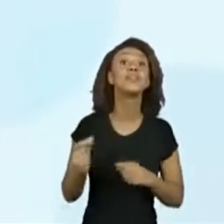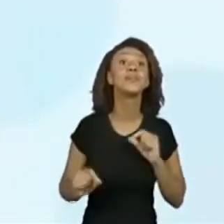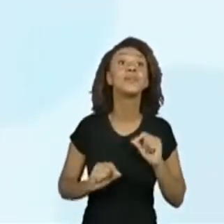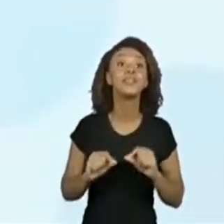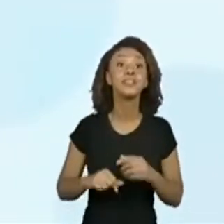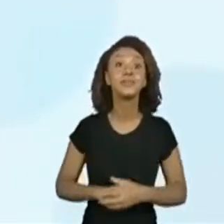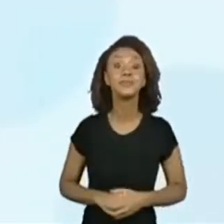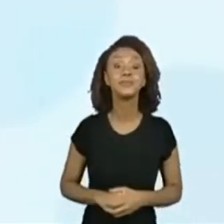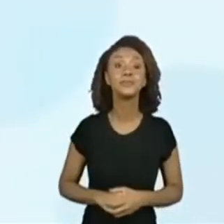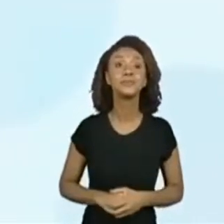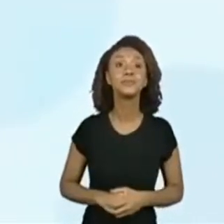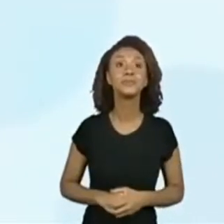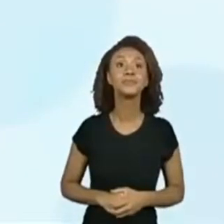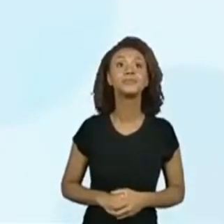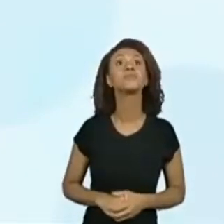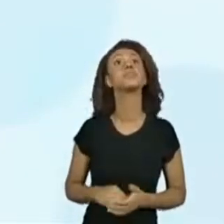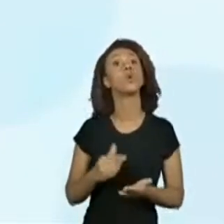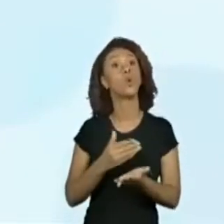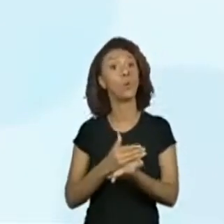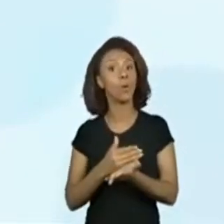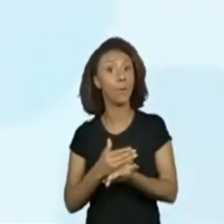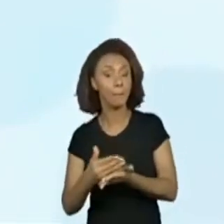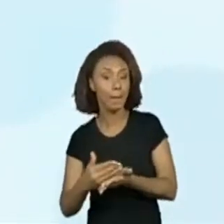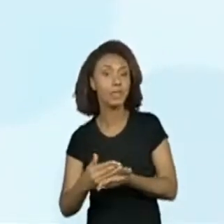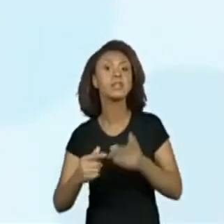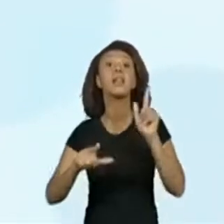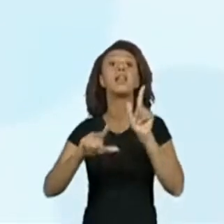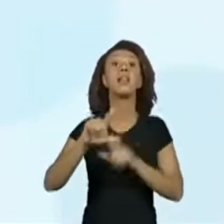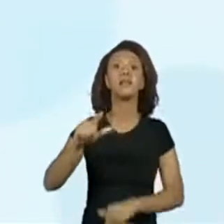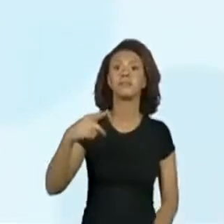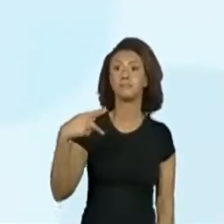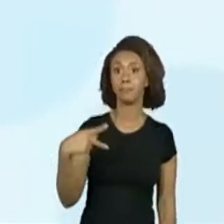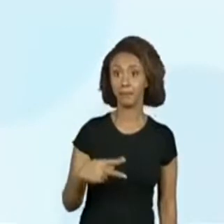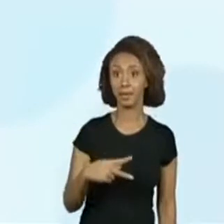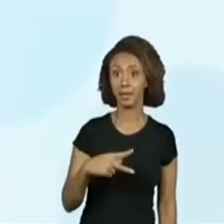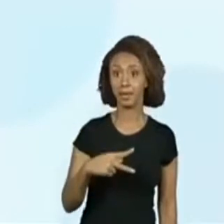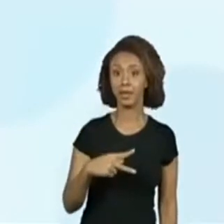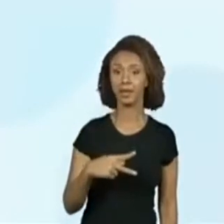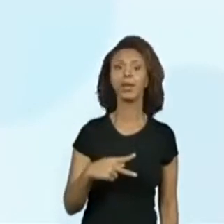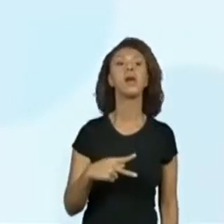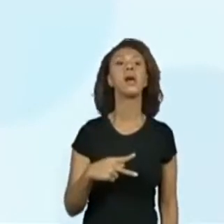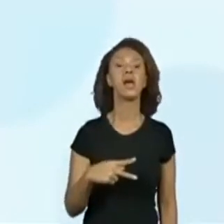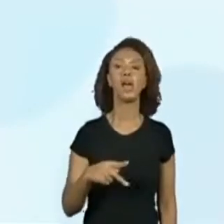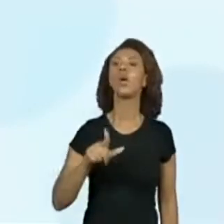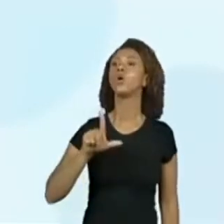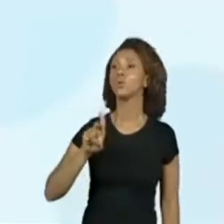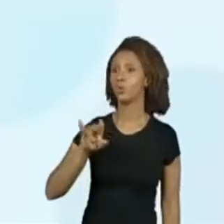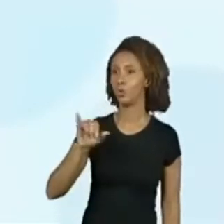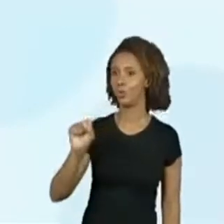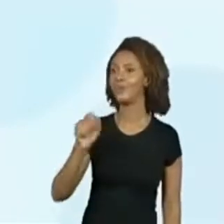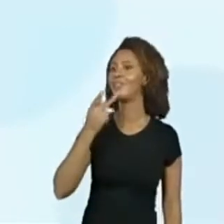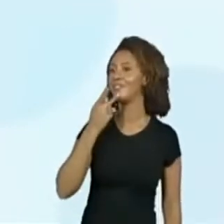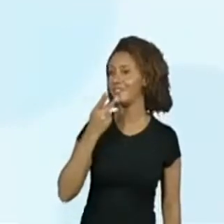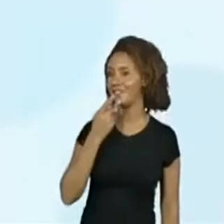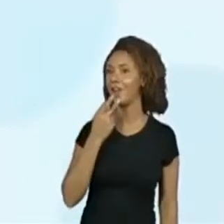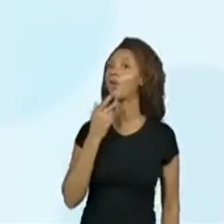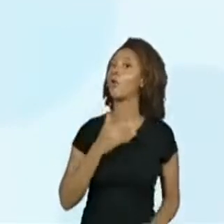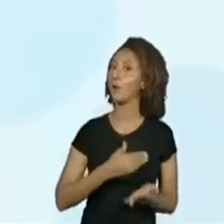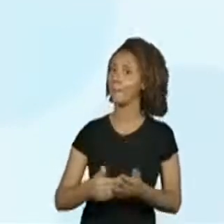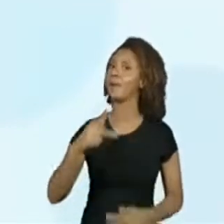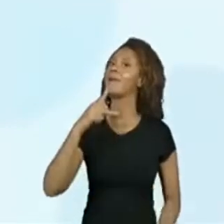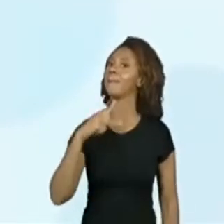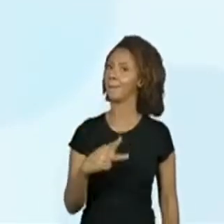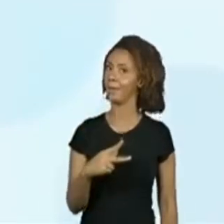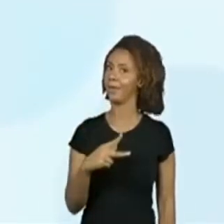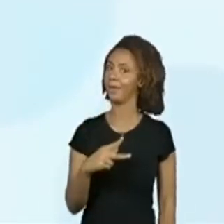Pé de lata. Começa com P. Começa com P. O Luiz está falando assim, começa com P. Professora Vivi, eu